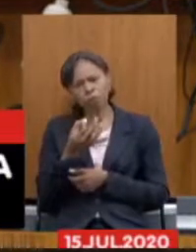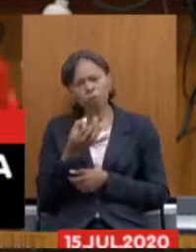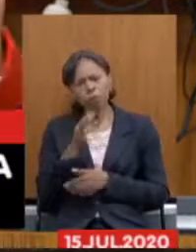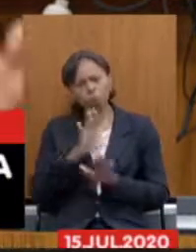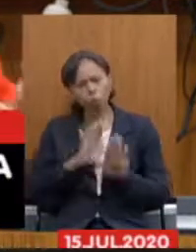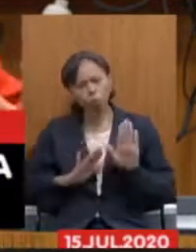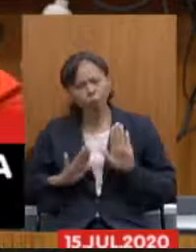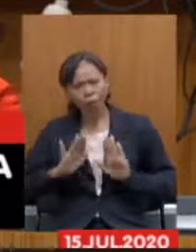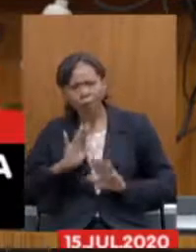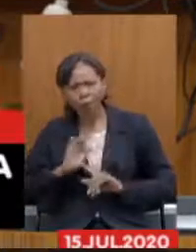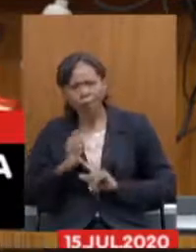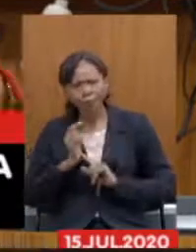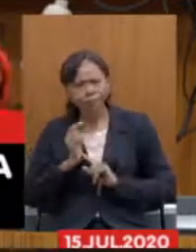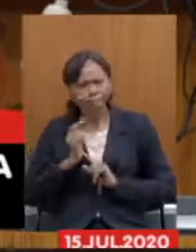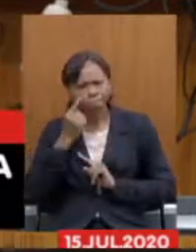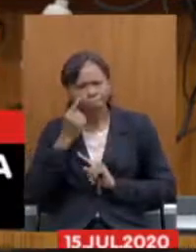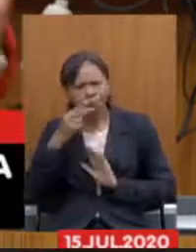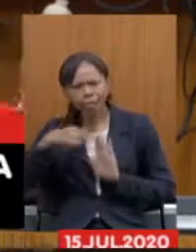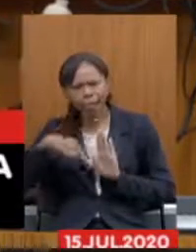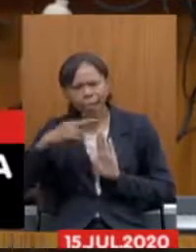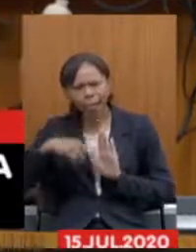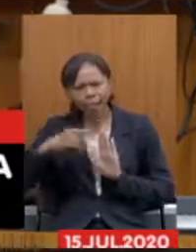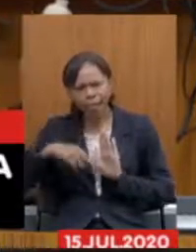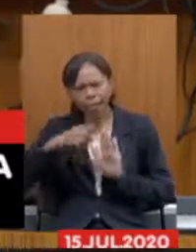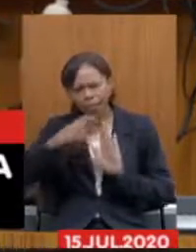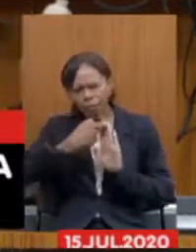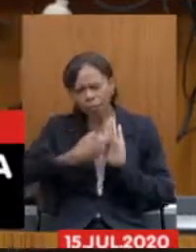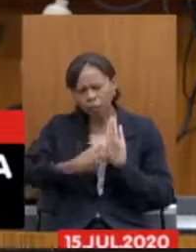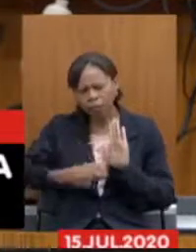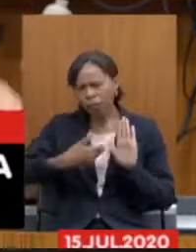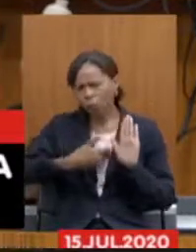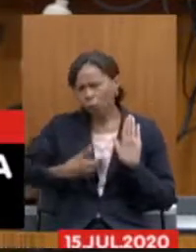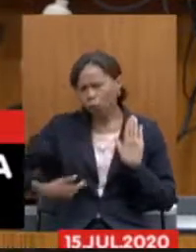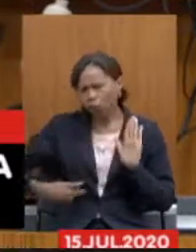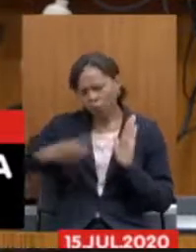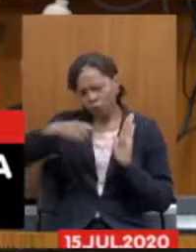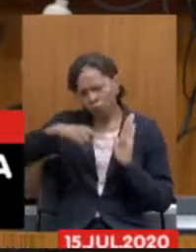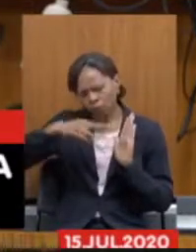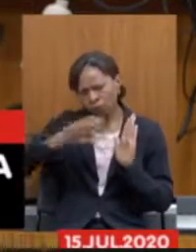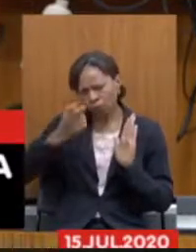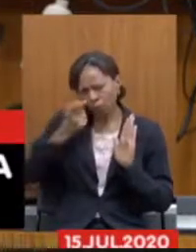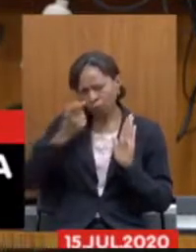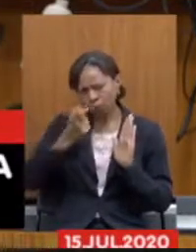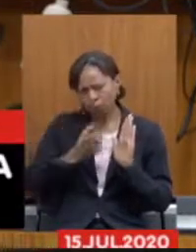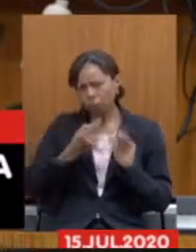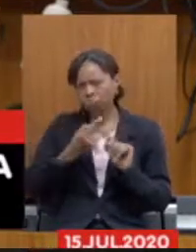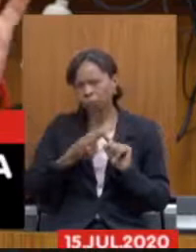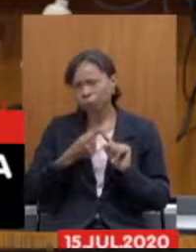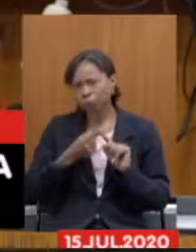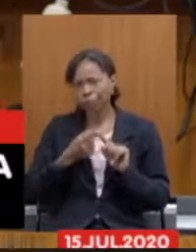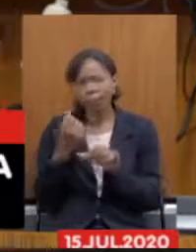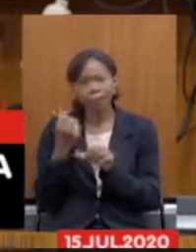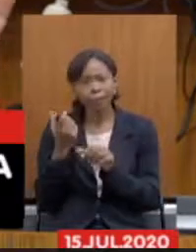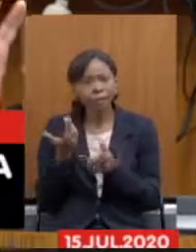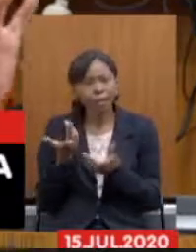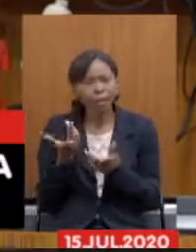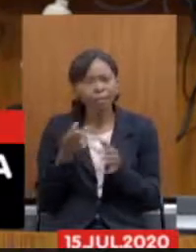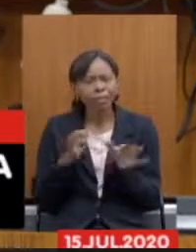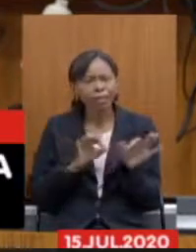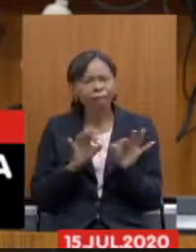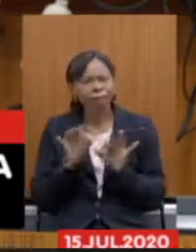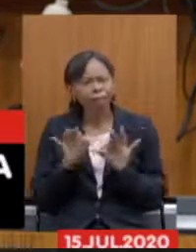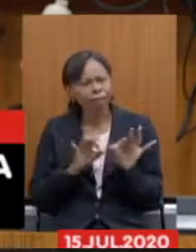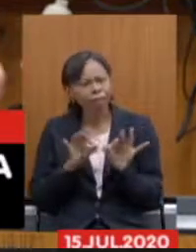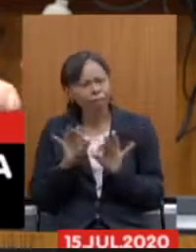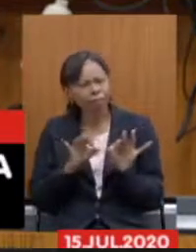de ler as peças do governo de ouvir toda a argumentação está sendo feita uma construção equivocada de uma